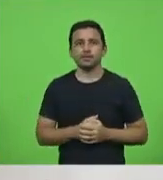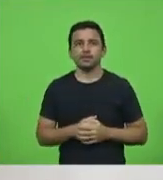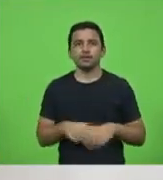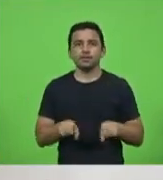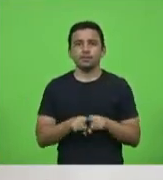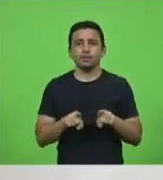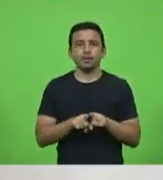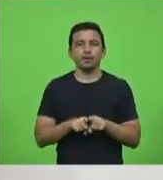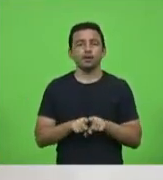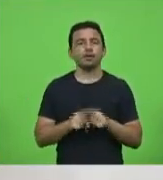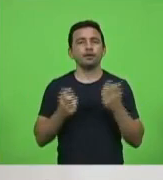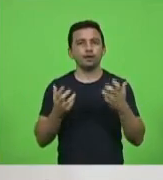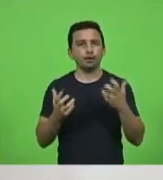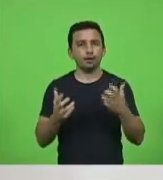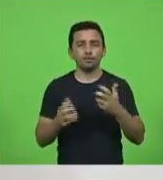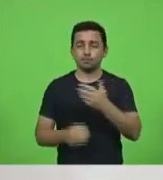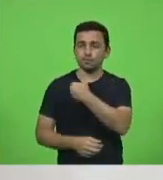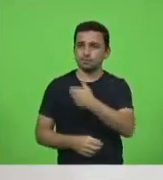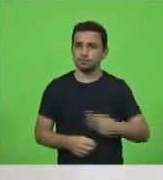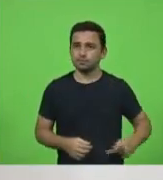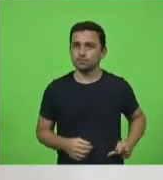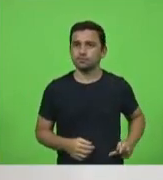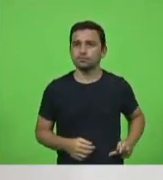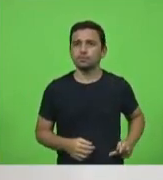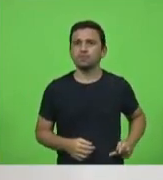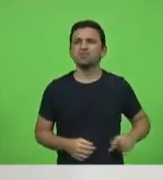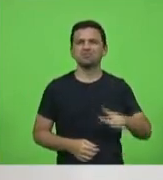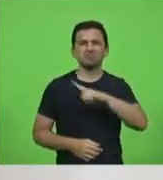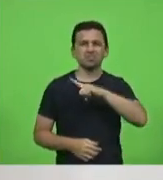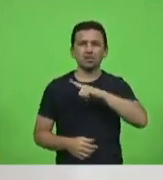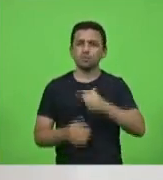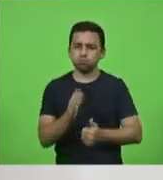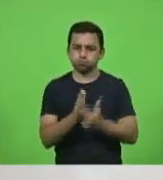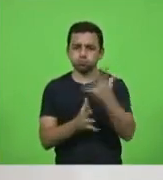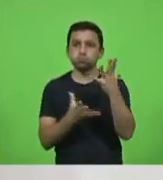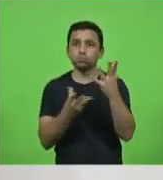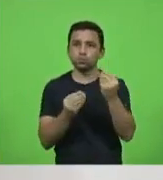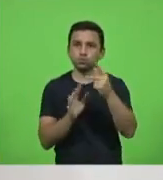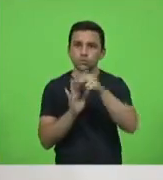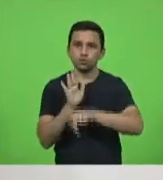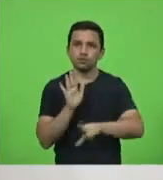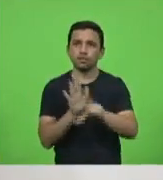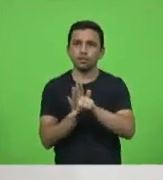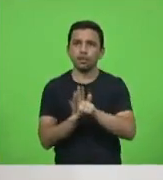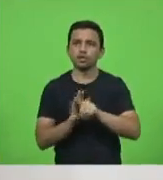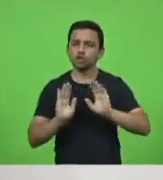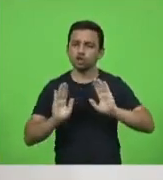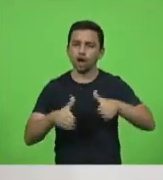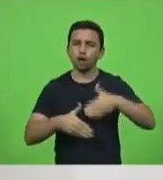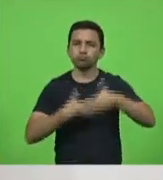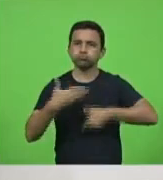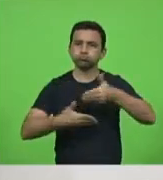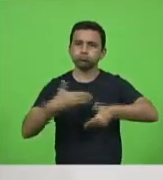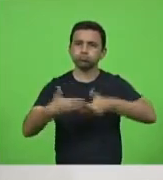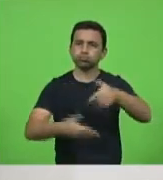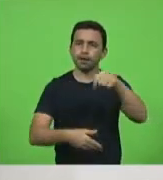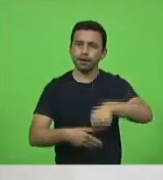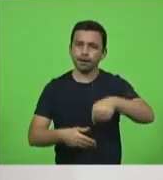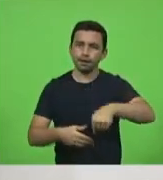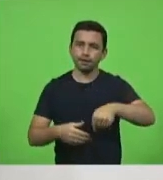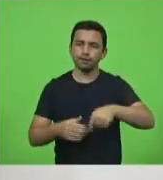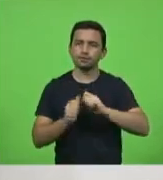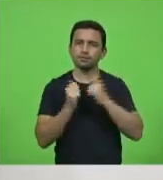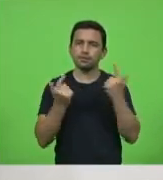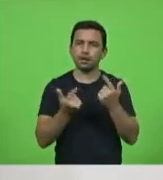Sr. Presidente, falar que nós temos também muitos projetos de lei interessantes tramitando nesta casa, um que abriga nesse